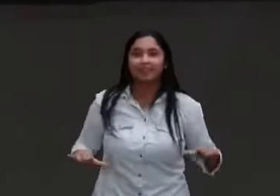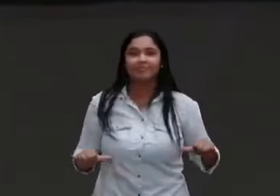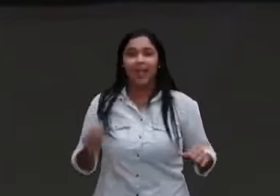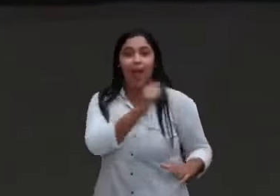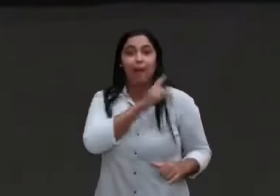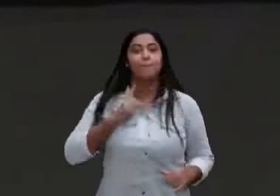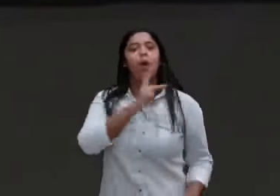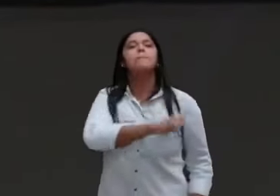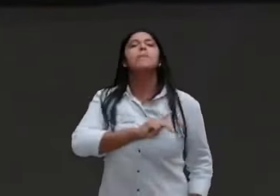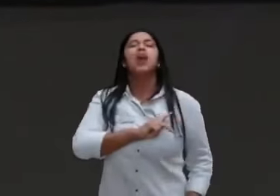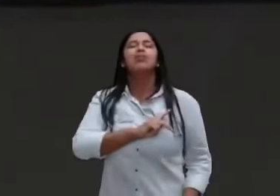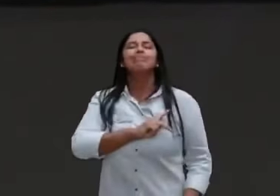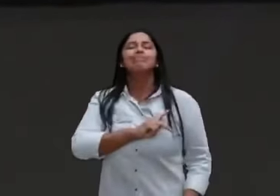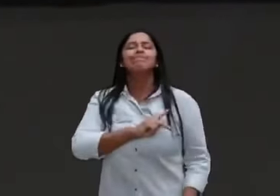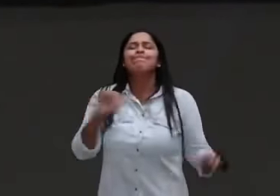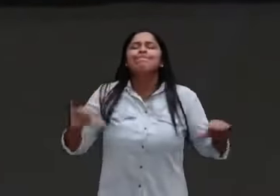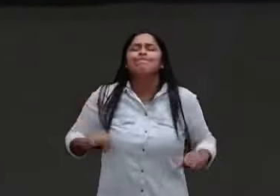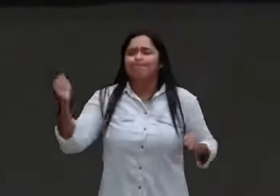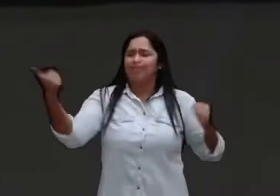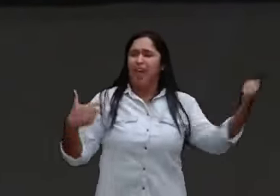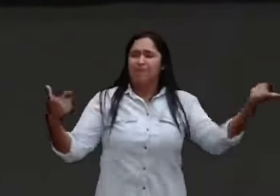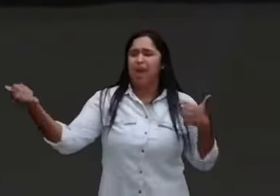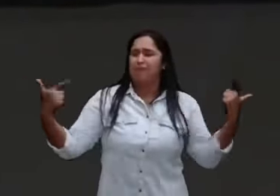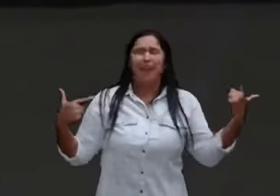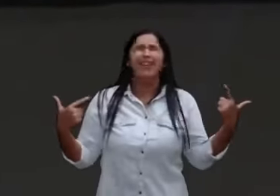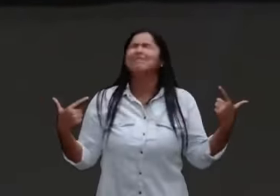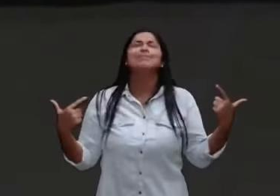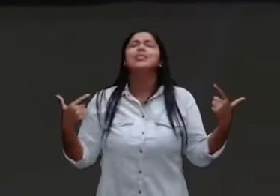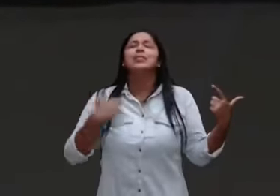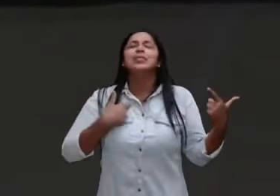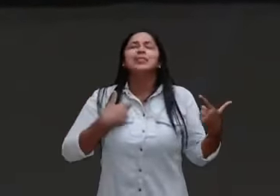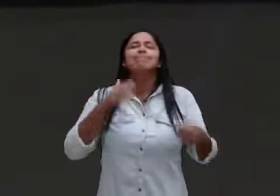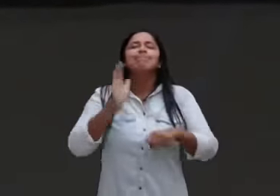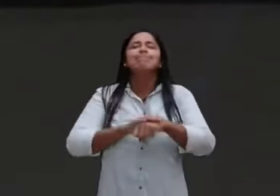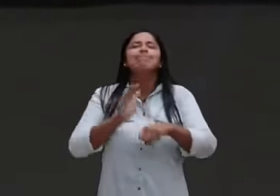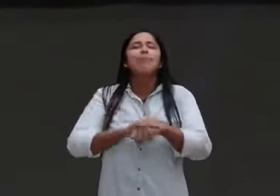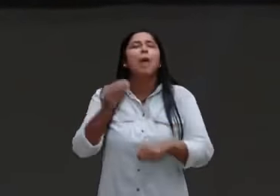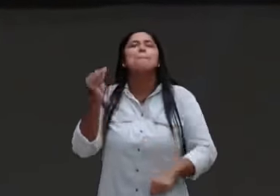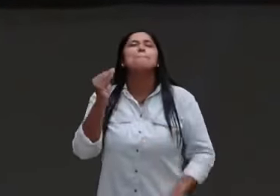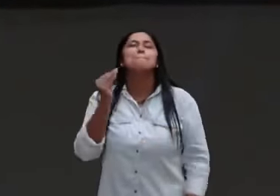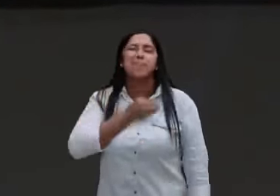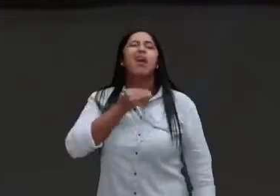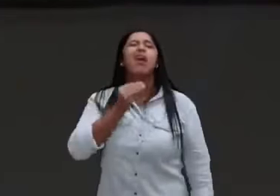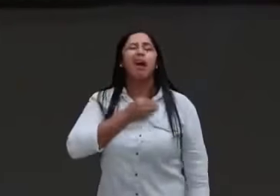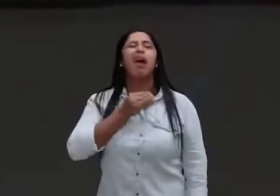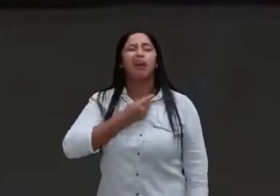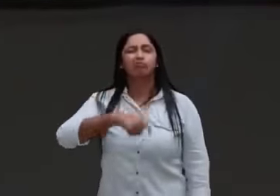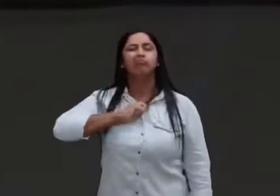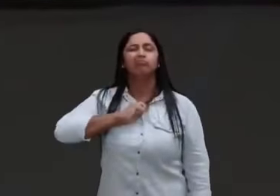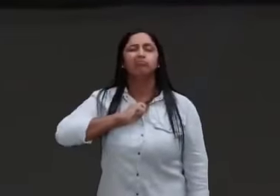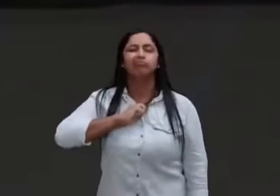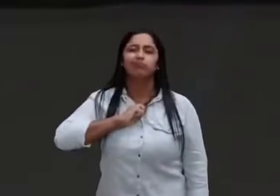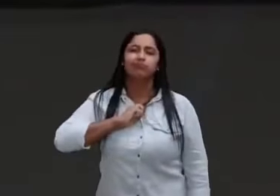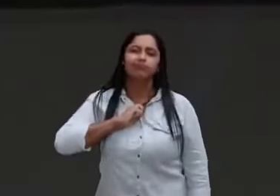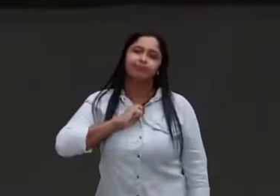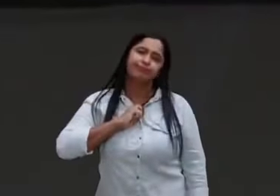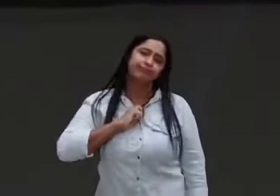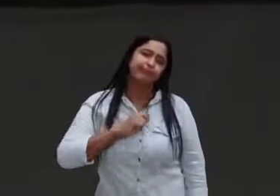o maior pecador sou eu, o maior pecador sou eu, meus amados irmãos,